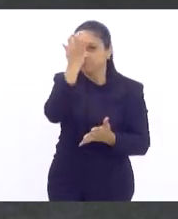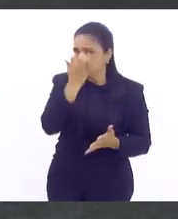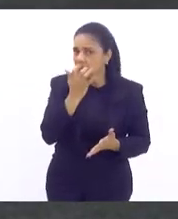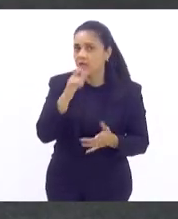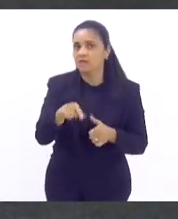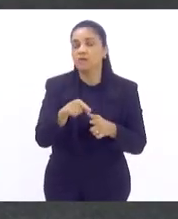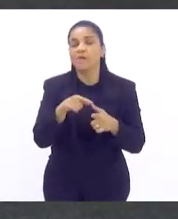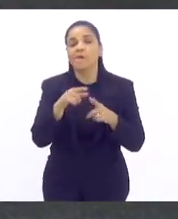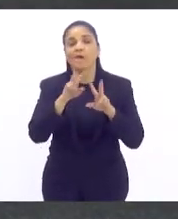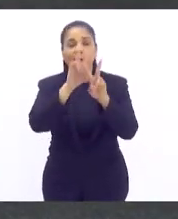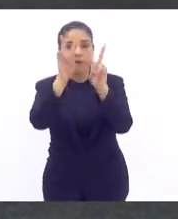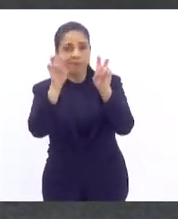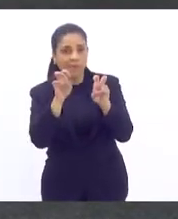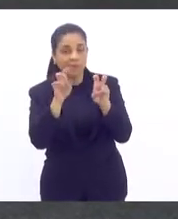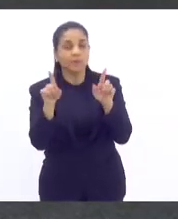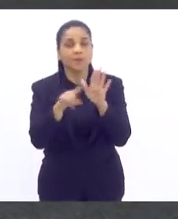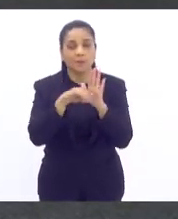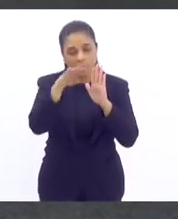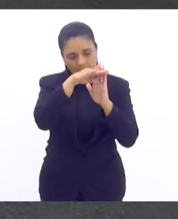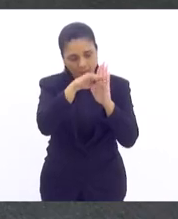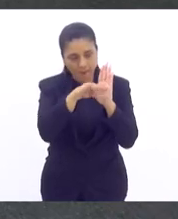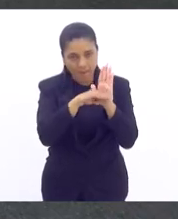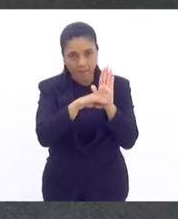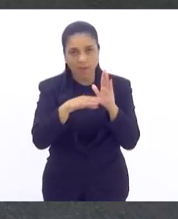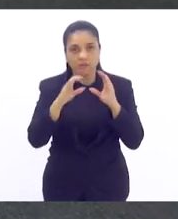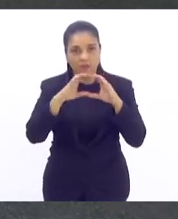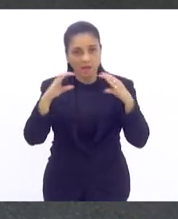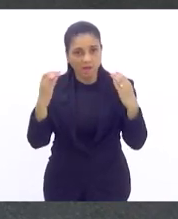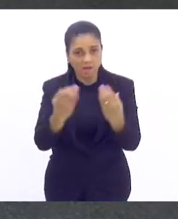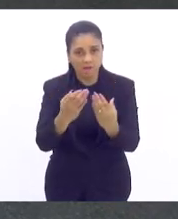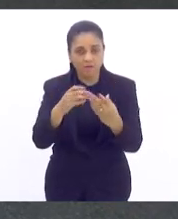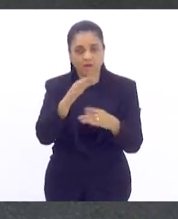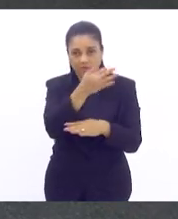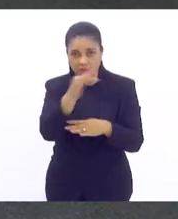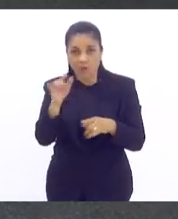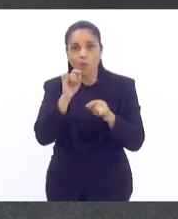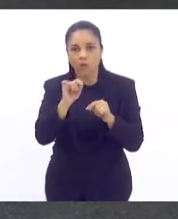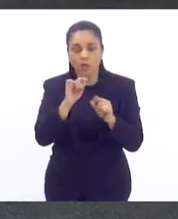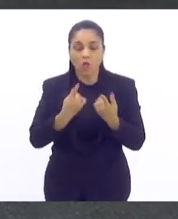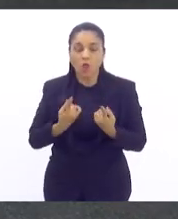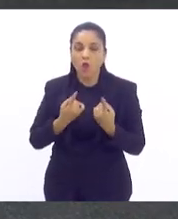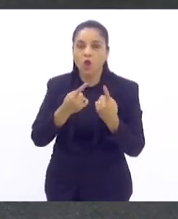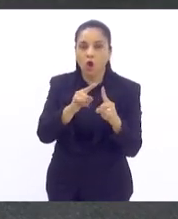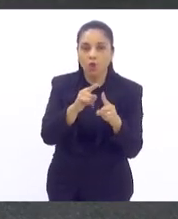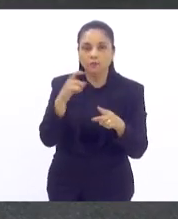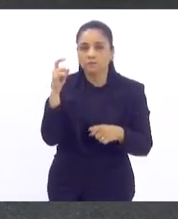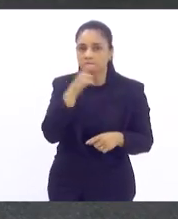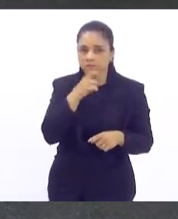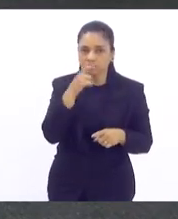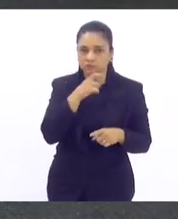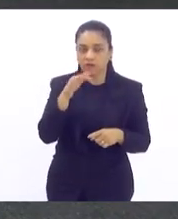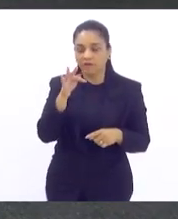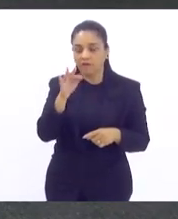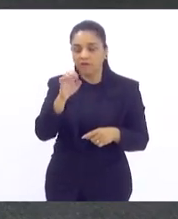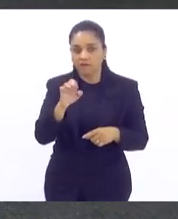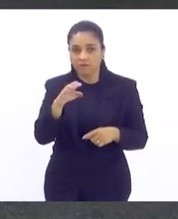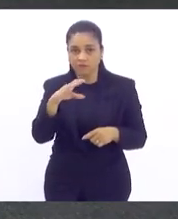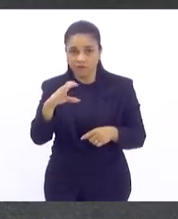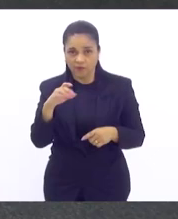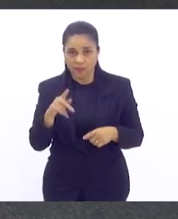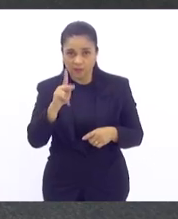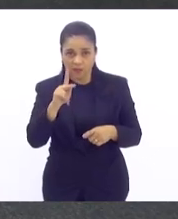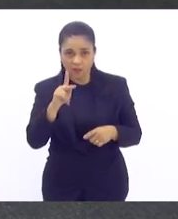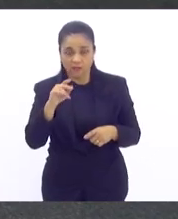sendo pautado em regime de urgência na Câmara Federal é o PL de combate às fake news. Afinal, como disse o presidente do Tribunal